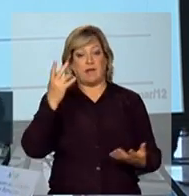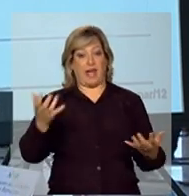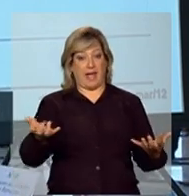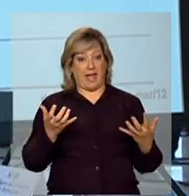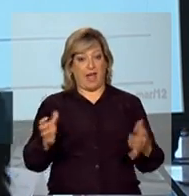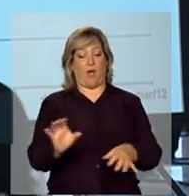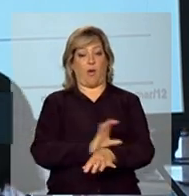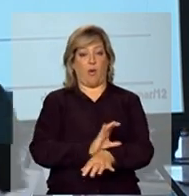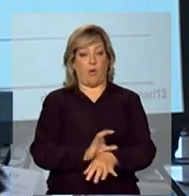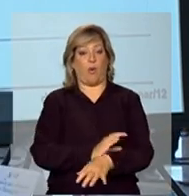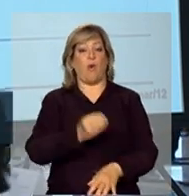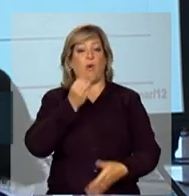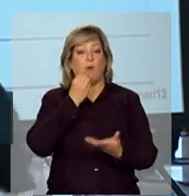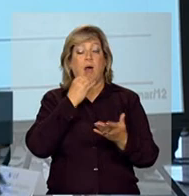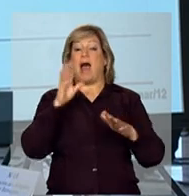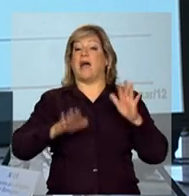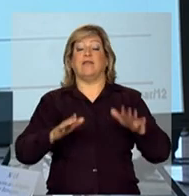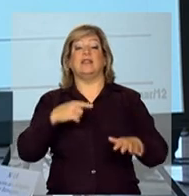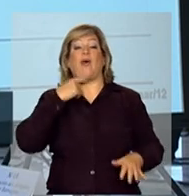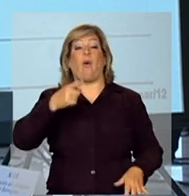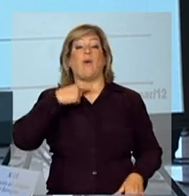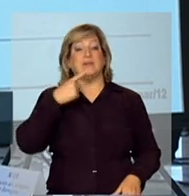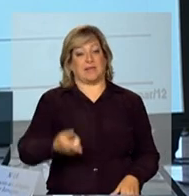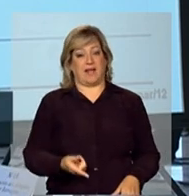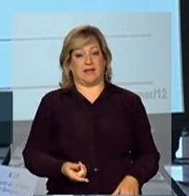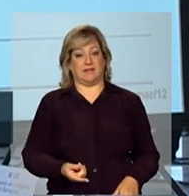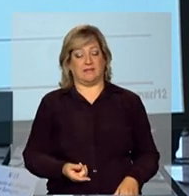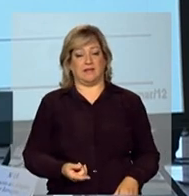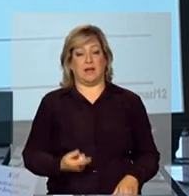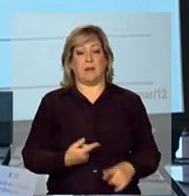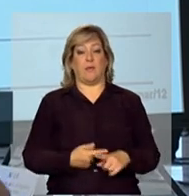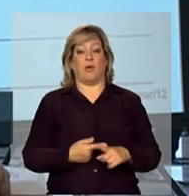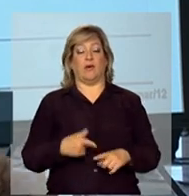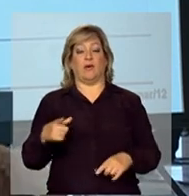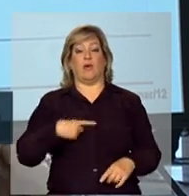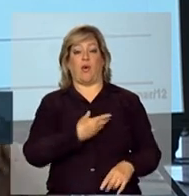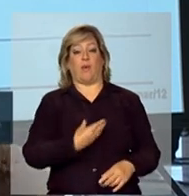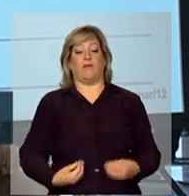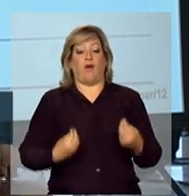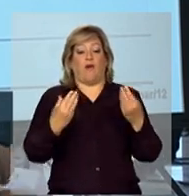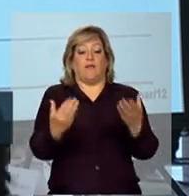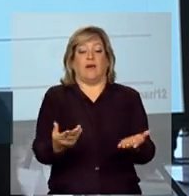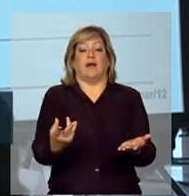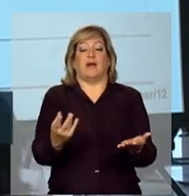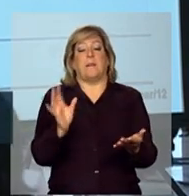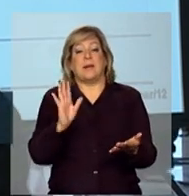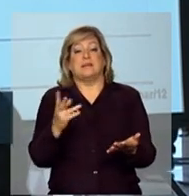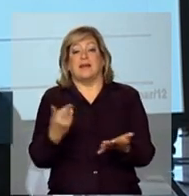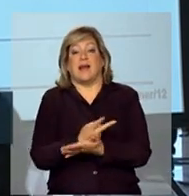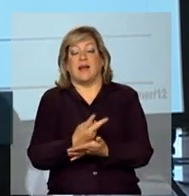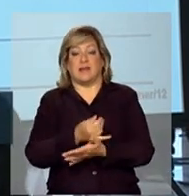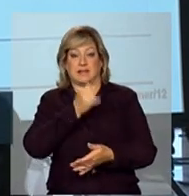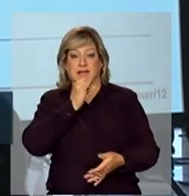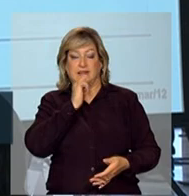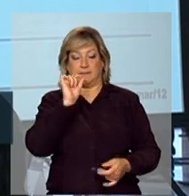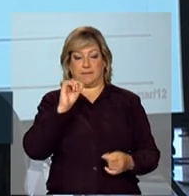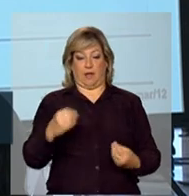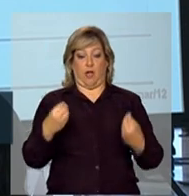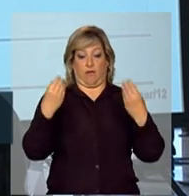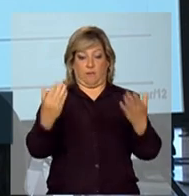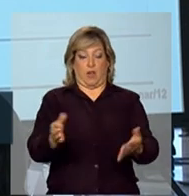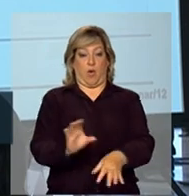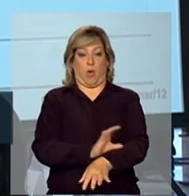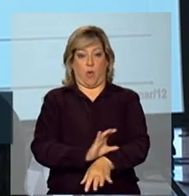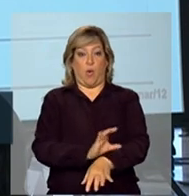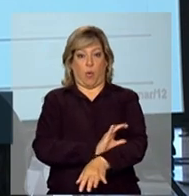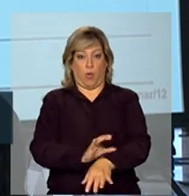cursos, quer ter acesso à oportunidade, muitas vezes, não consegue, porque o Estado está oferecendo isso de forma errada. Eu ofereço cursos de camareira em uma cidade onde não tem